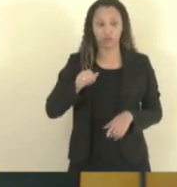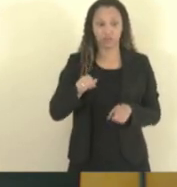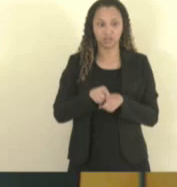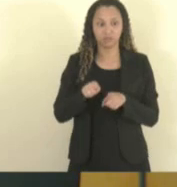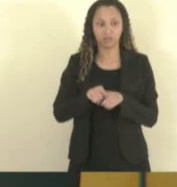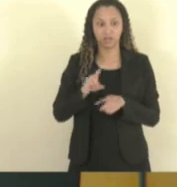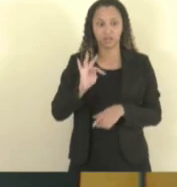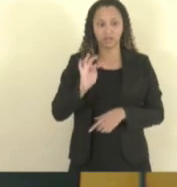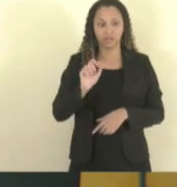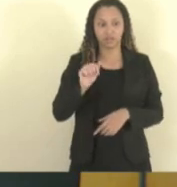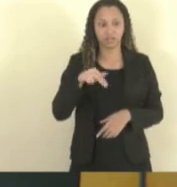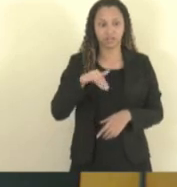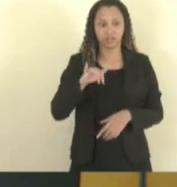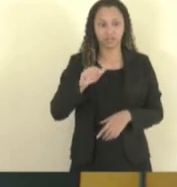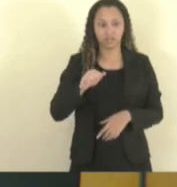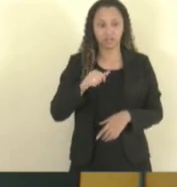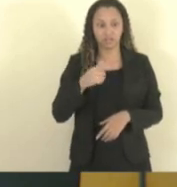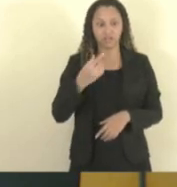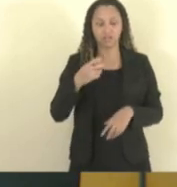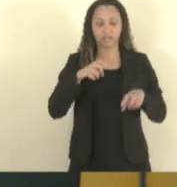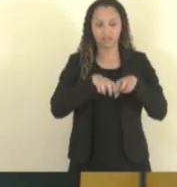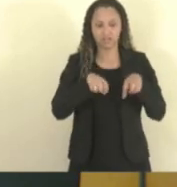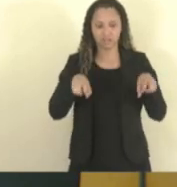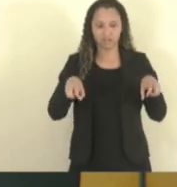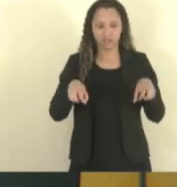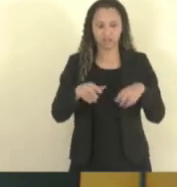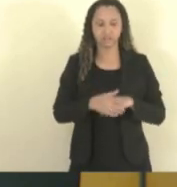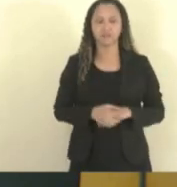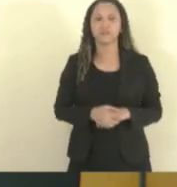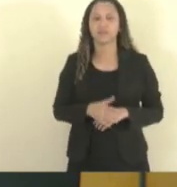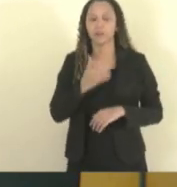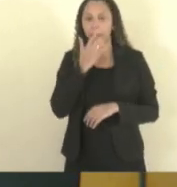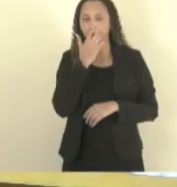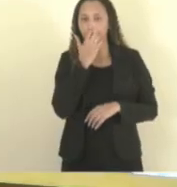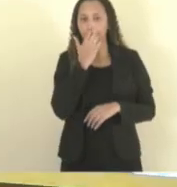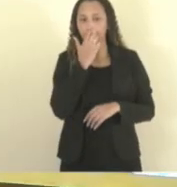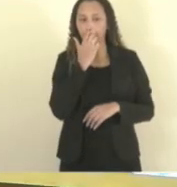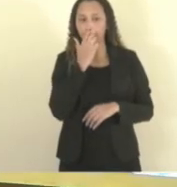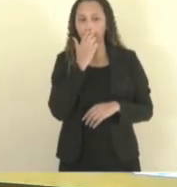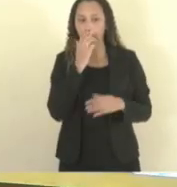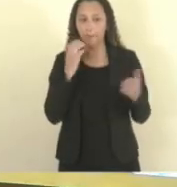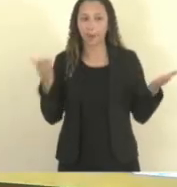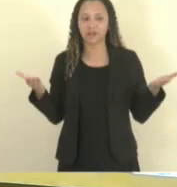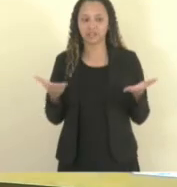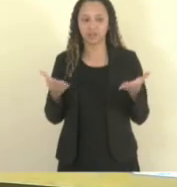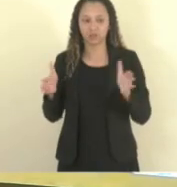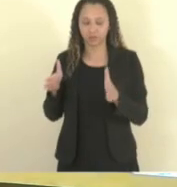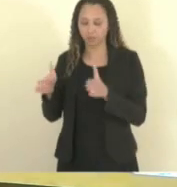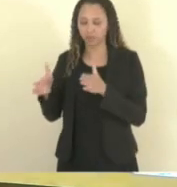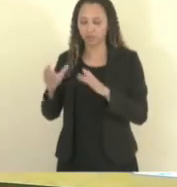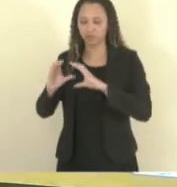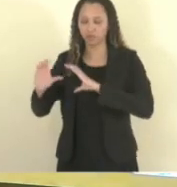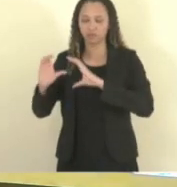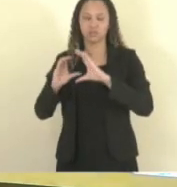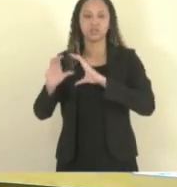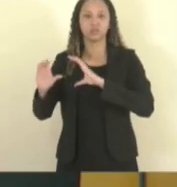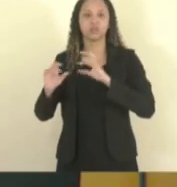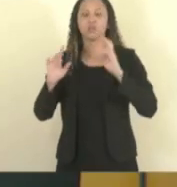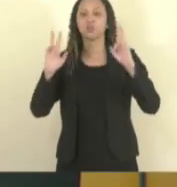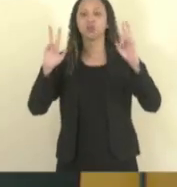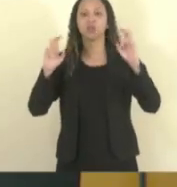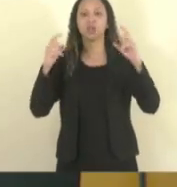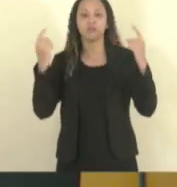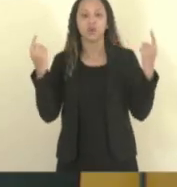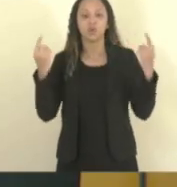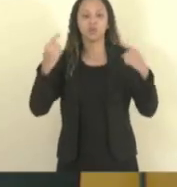está aqui na frente. Passamos, então, à fase das comunicações. Discussão do tema, os